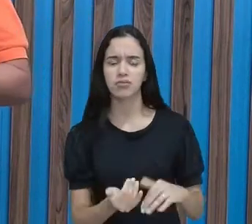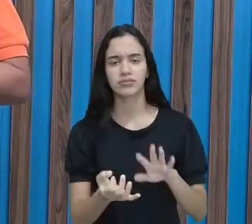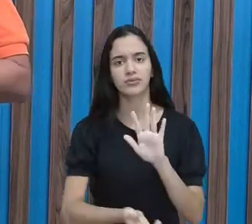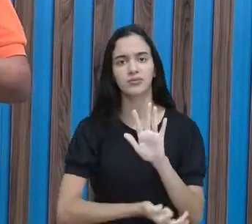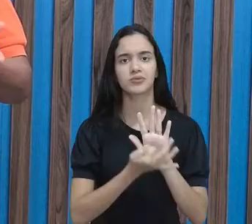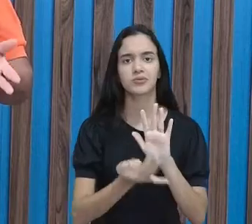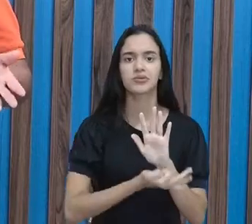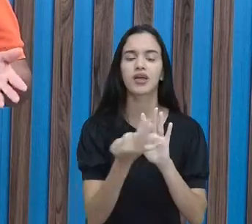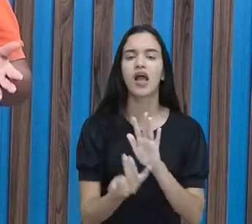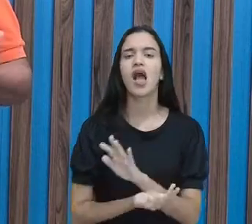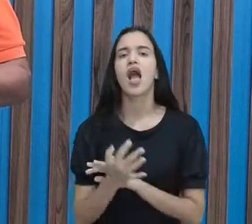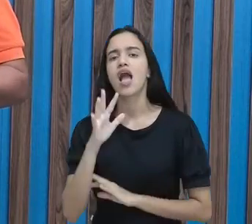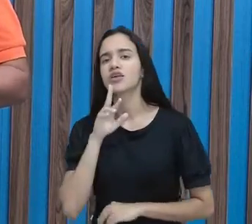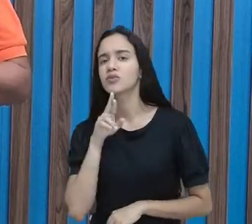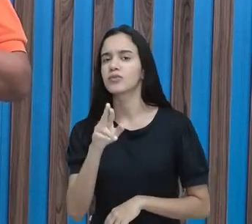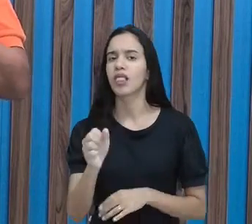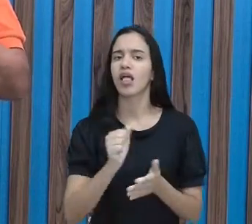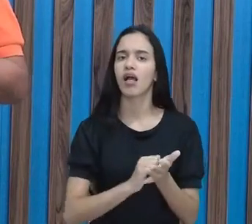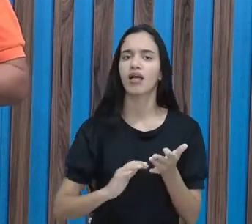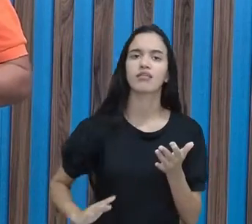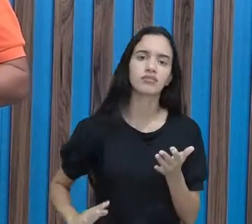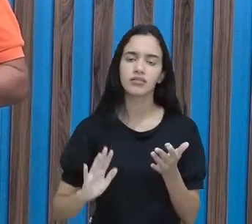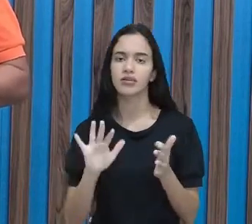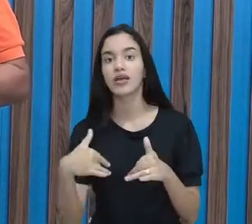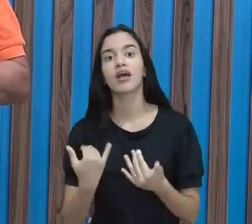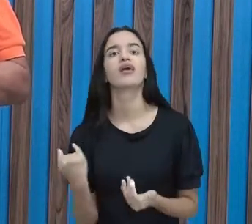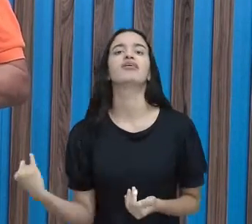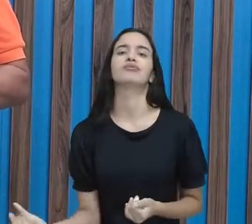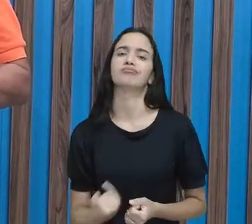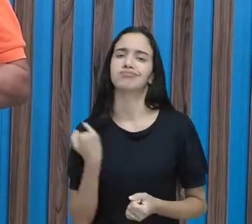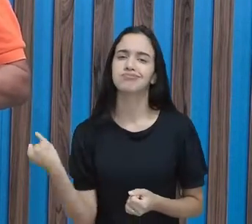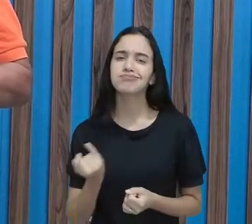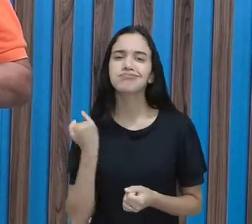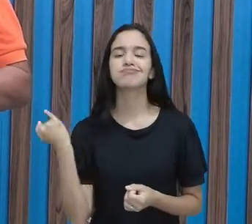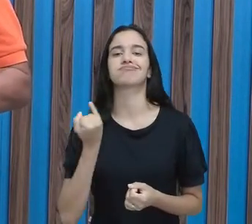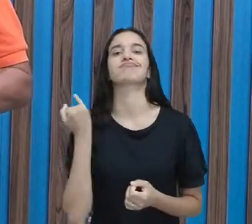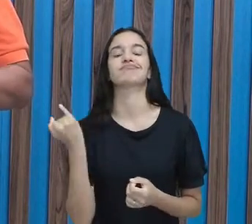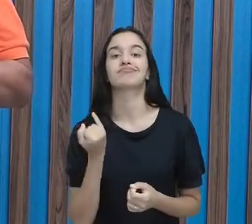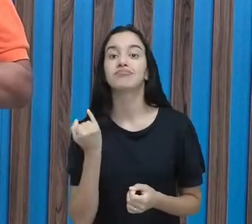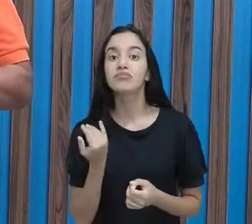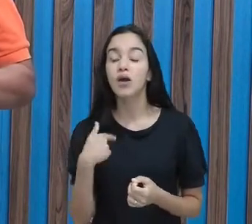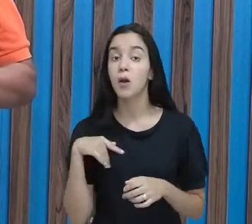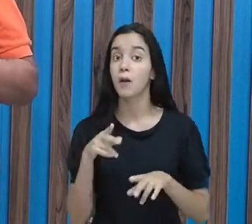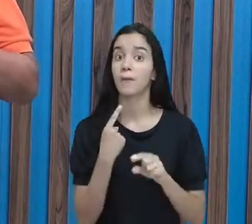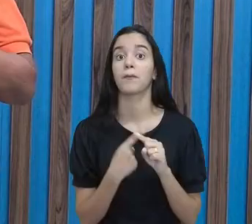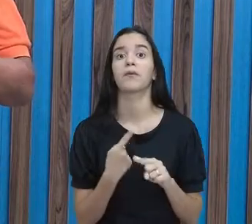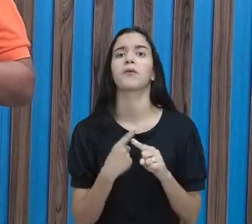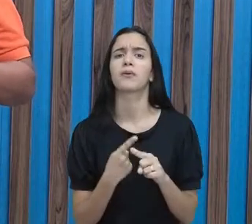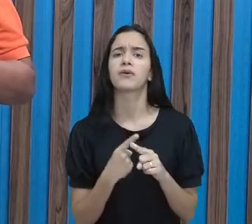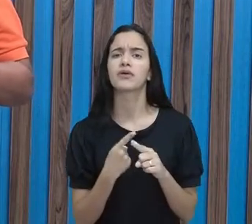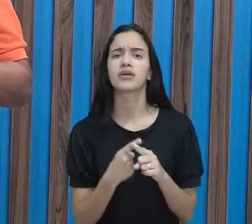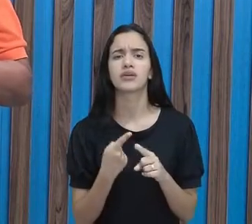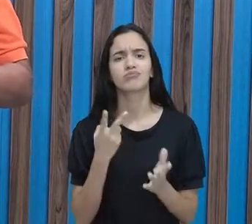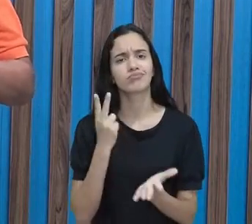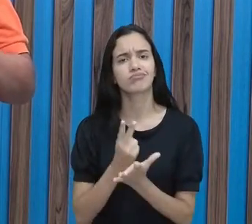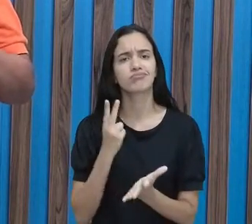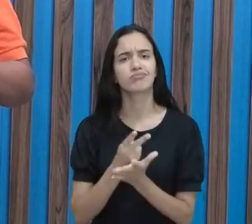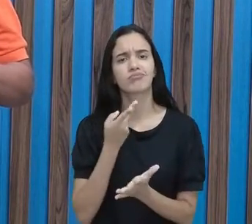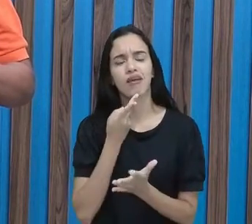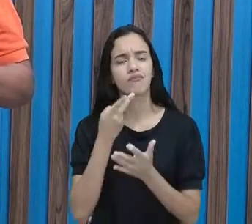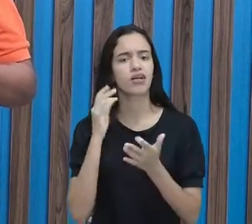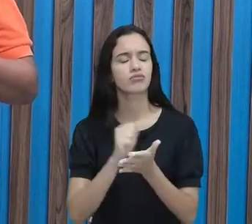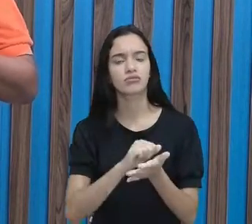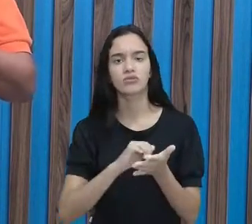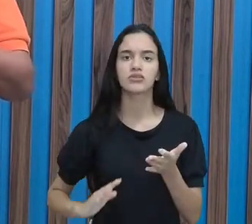comentário respondendo a atividade. Isso é muito importante! Por quê? Porque como eu sempre falo, né? Na